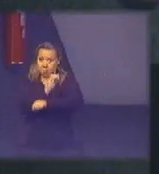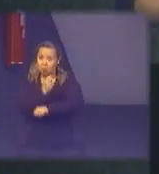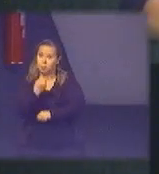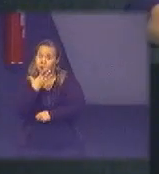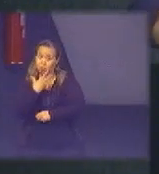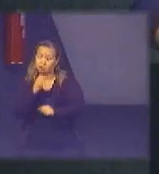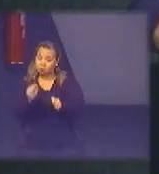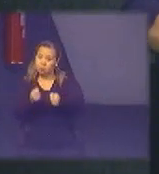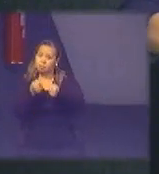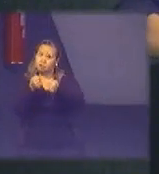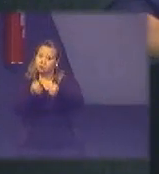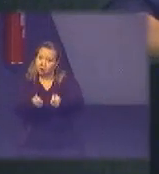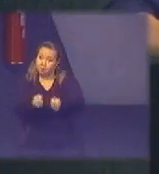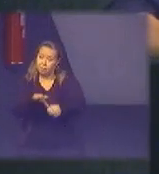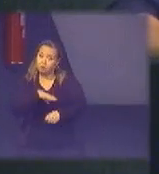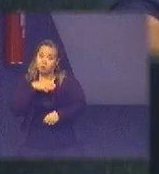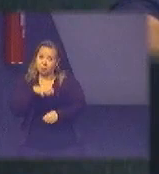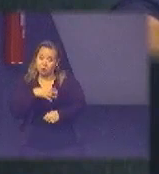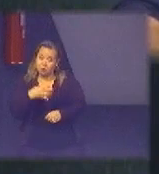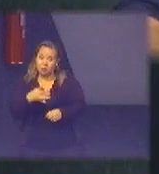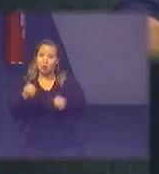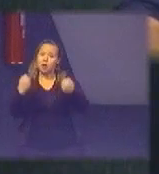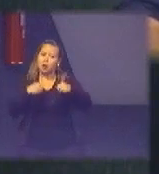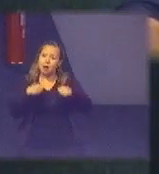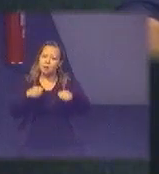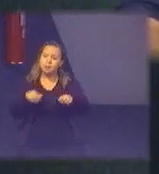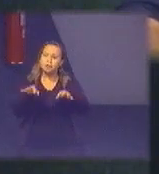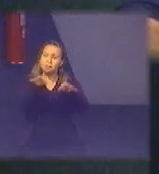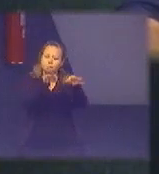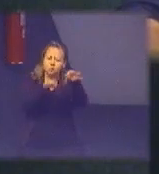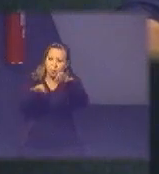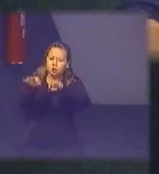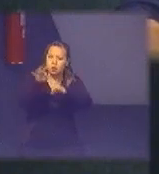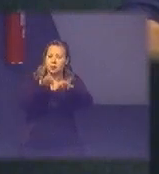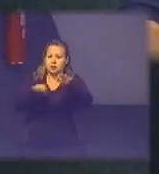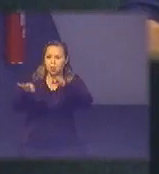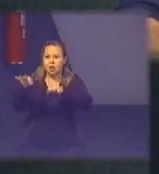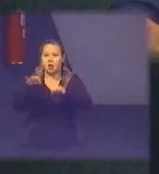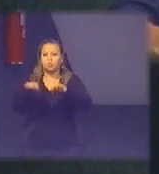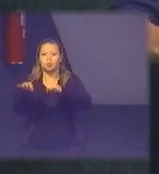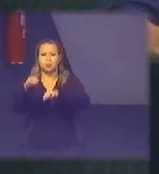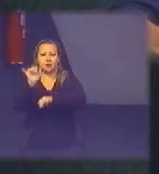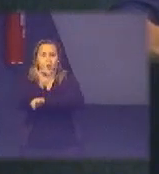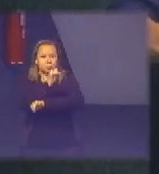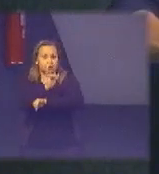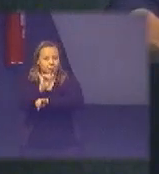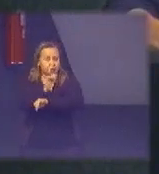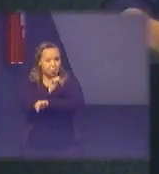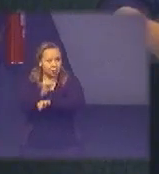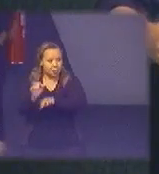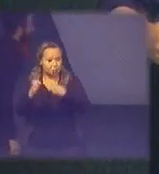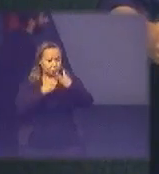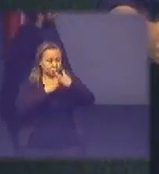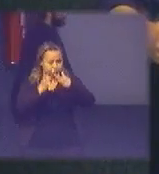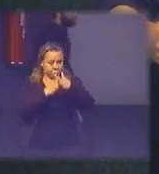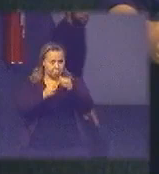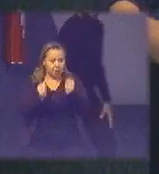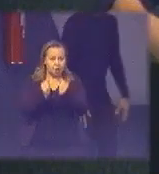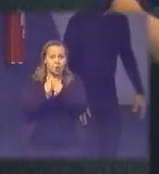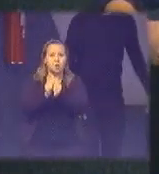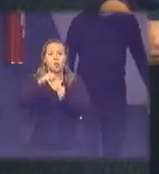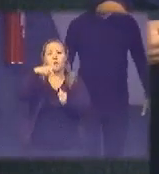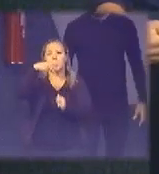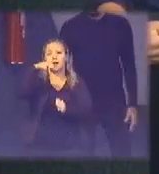estratégia e ela tem que estar alinhada com os planos estratégicos institucionais dos órgãos com os PLS